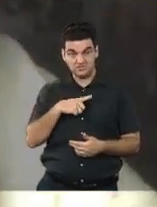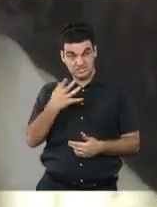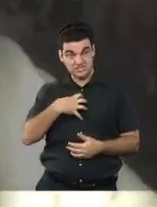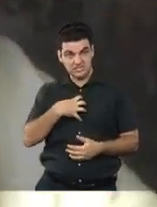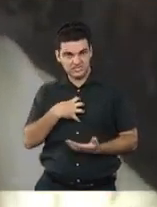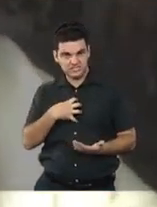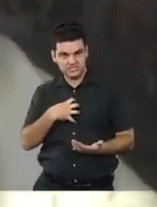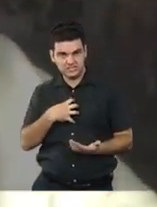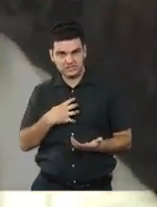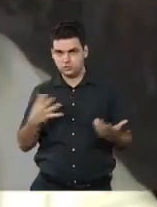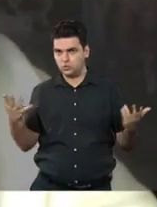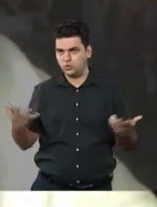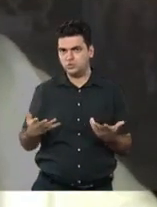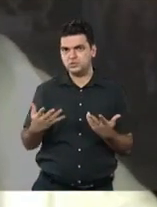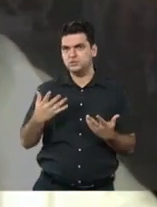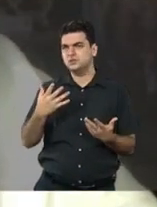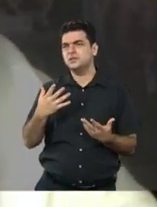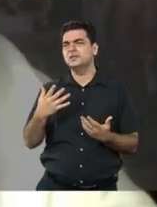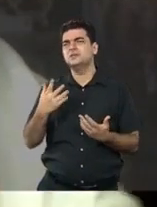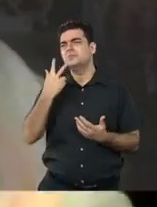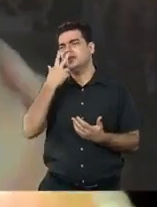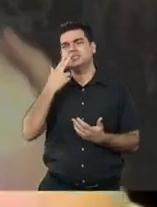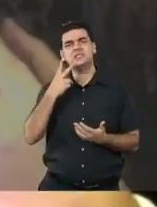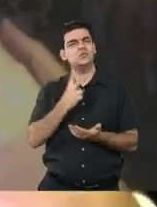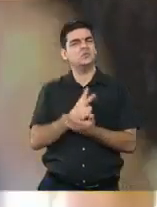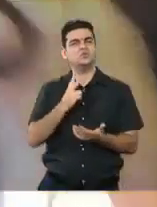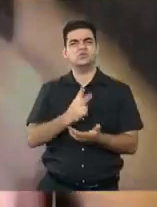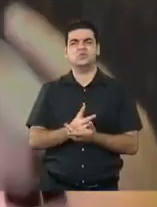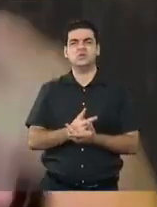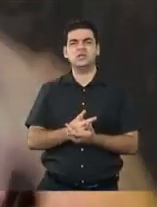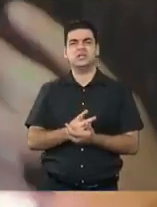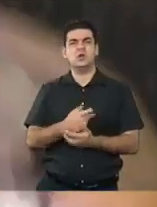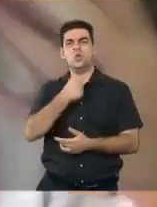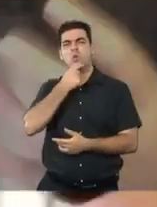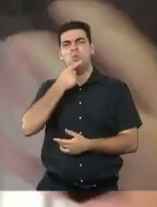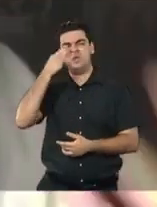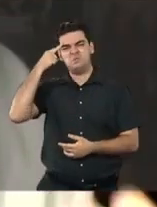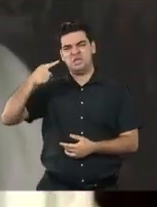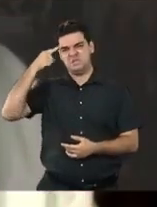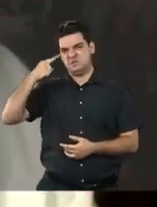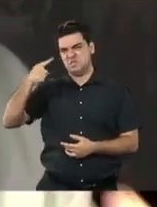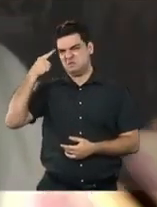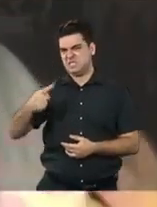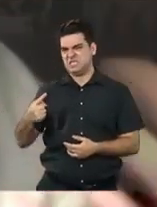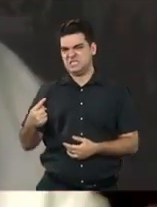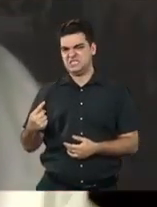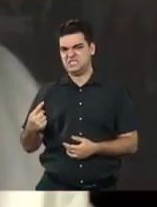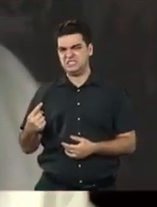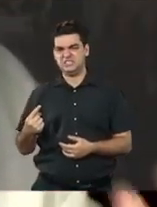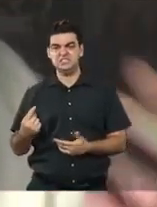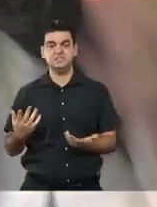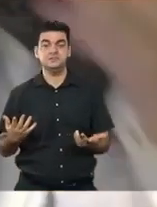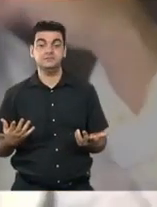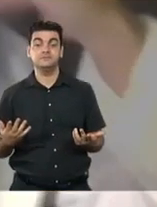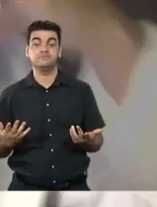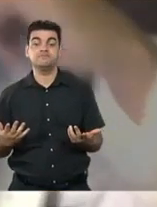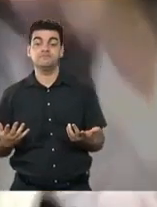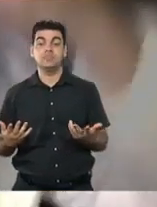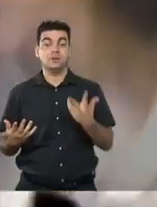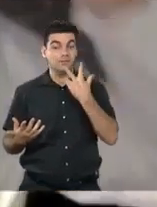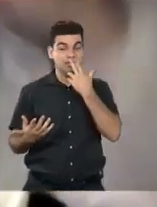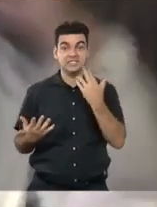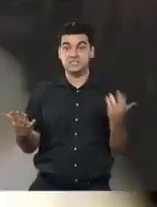hoje ainda joga regras masculinas? Muitas vezes, quando você joga questões para a humanidade, o